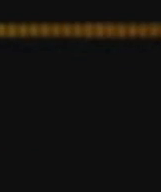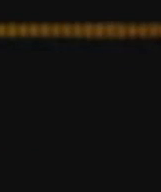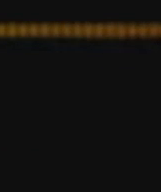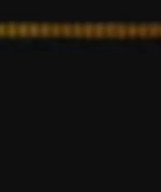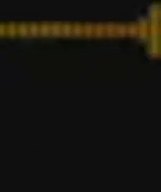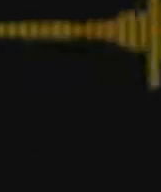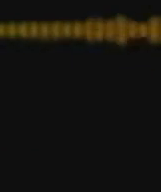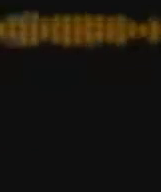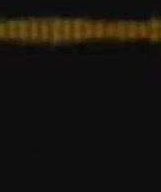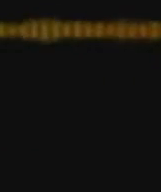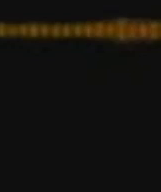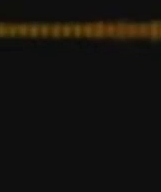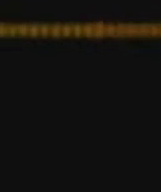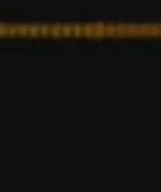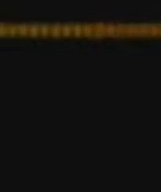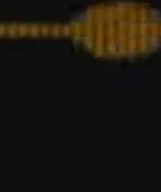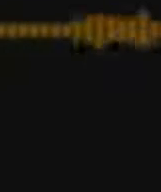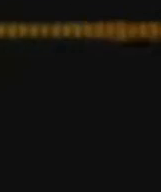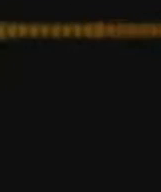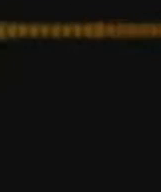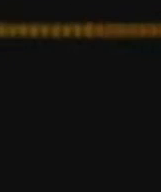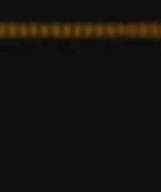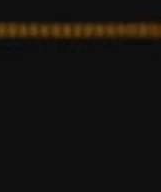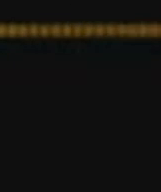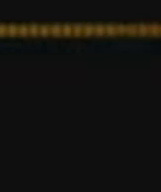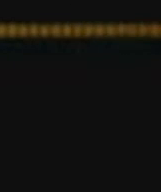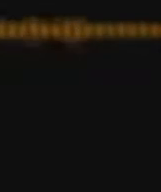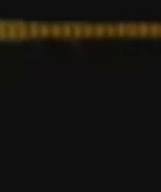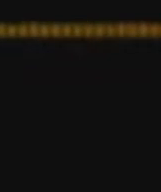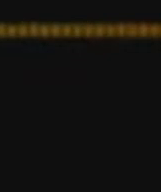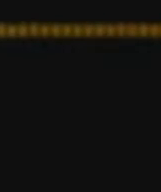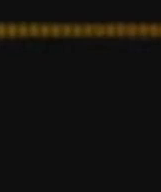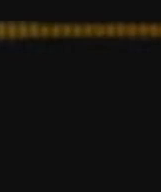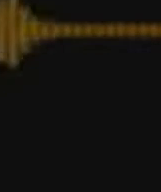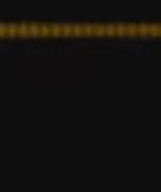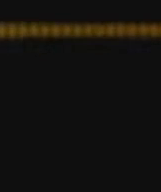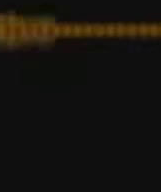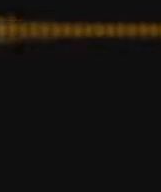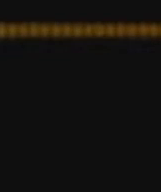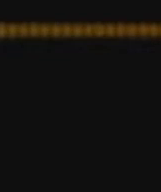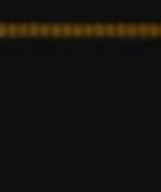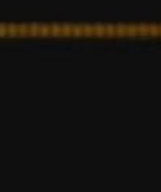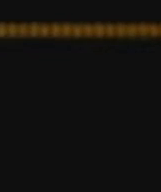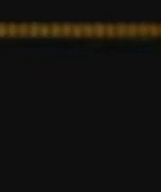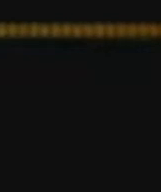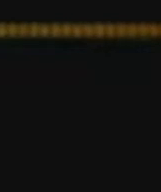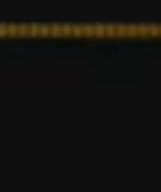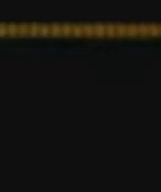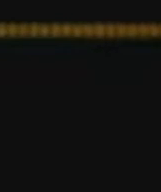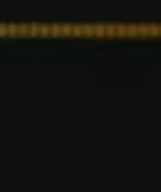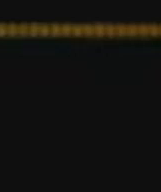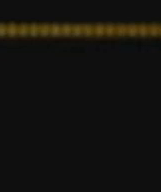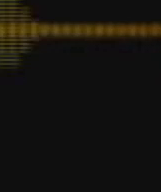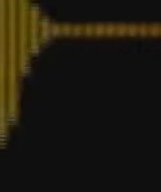competir, vamos dizer assim, na campanha da presidência da última, 3, 4, 4, 4.